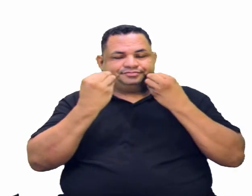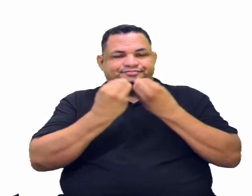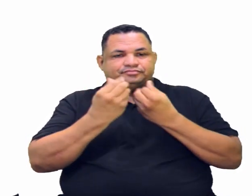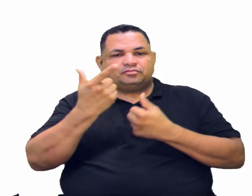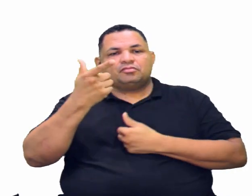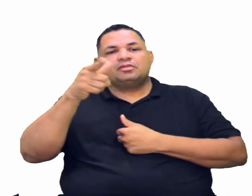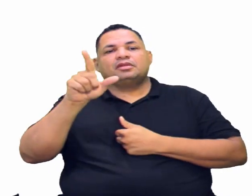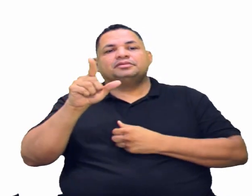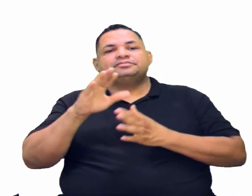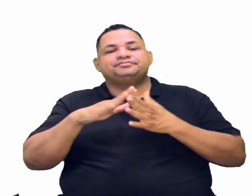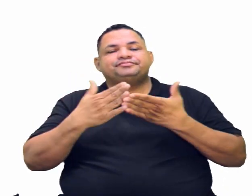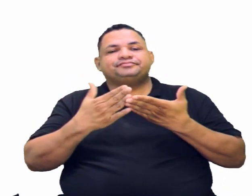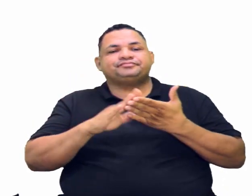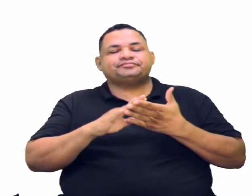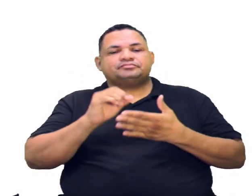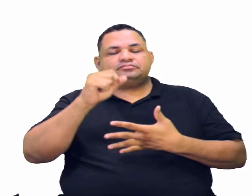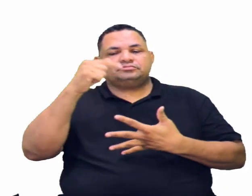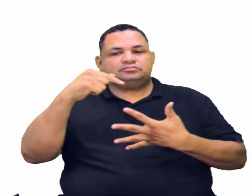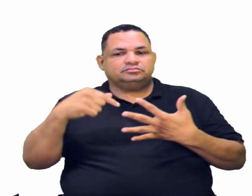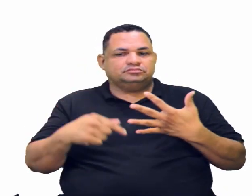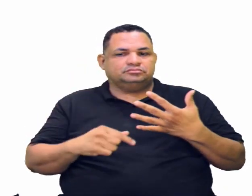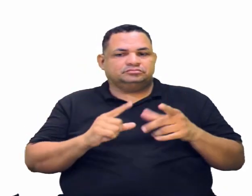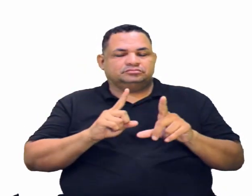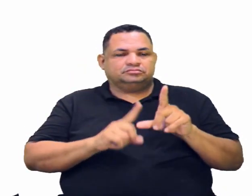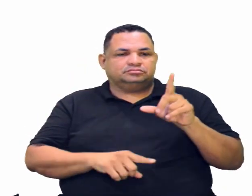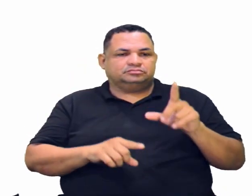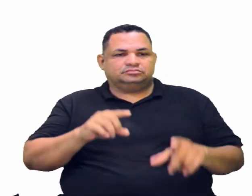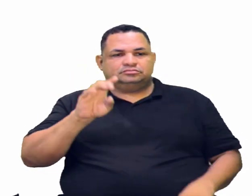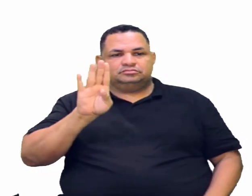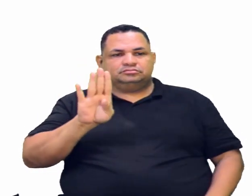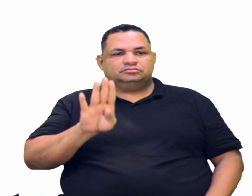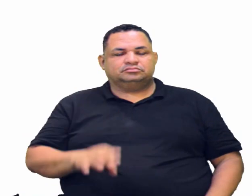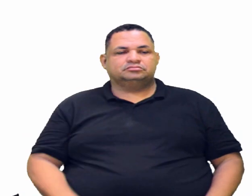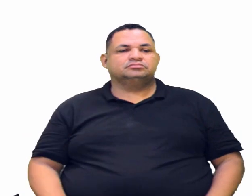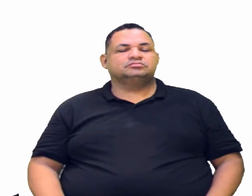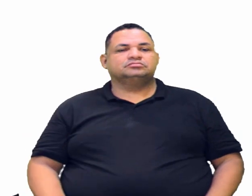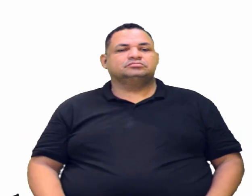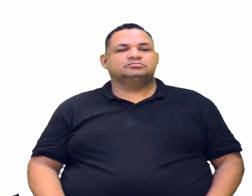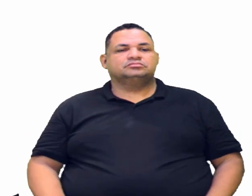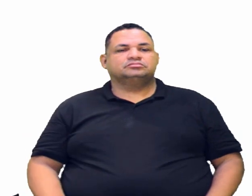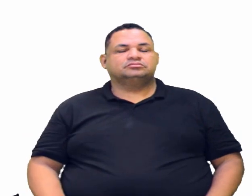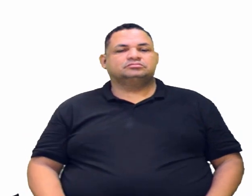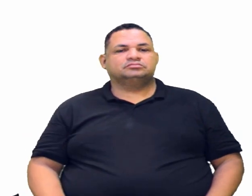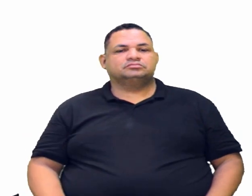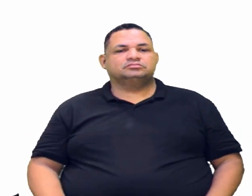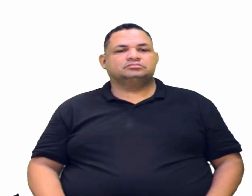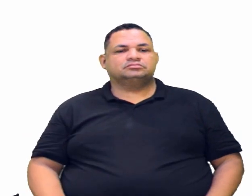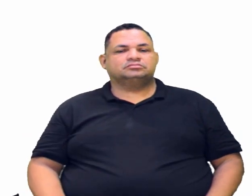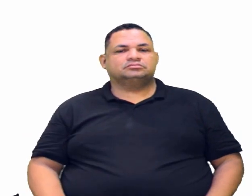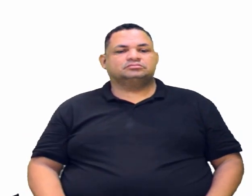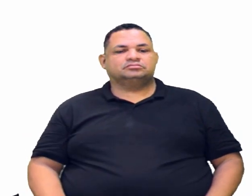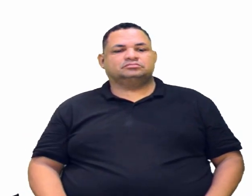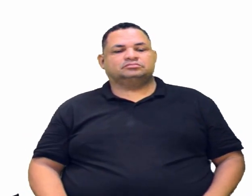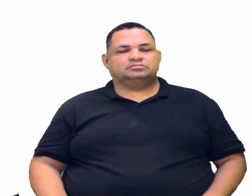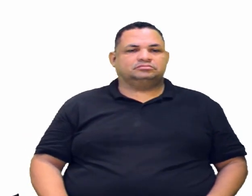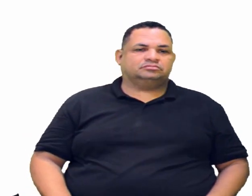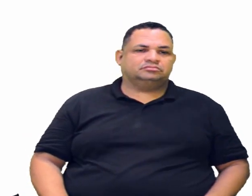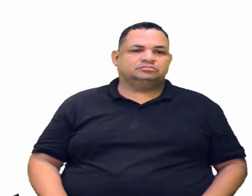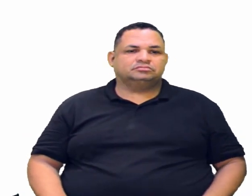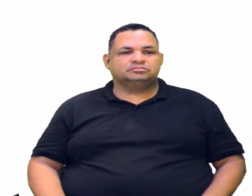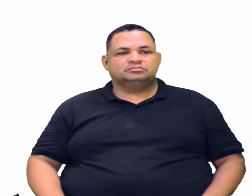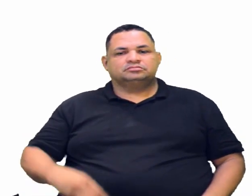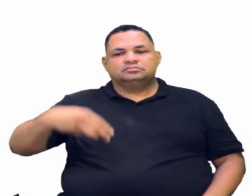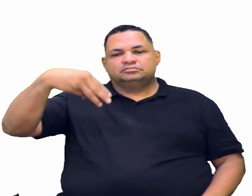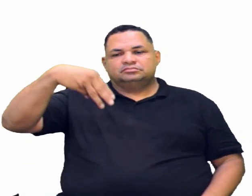consegui chegar na alternativa correta, que é a nossa alternativa B. 3-metil, por quê? Porque o